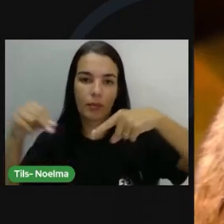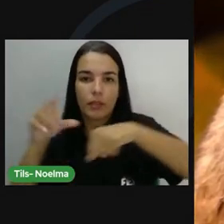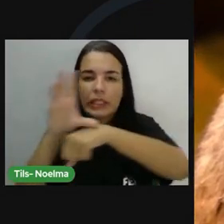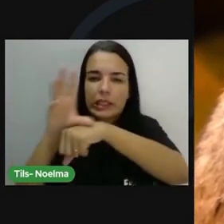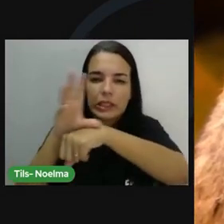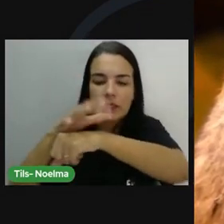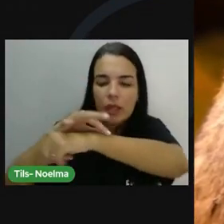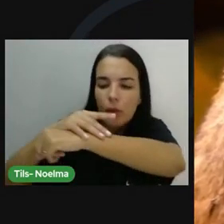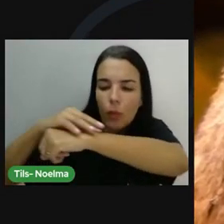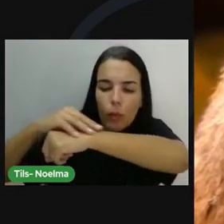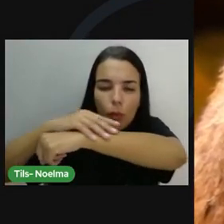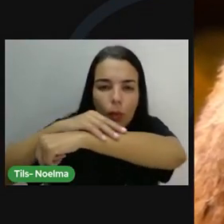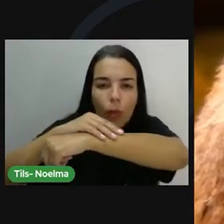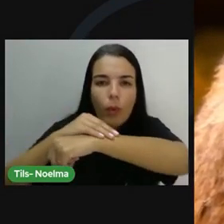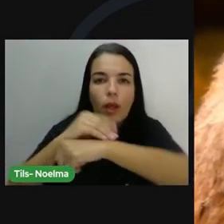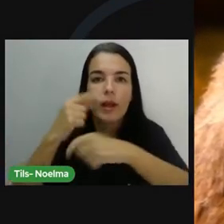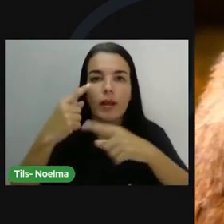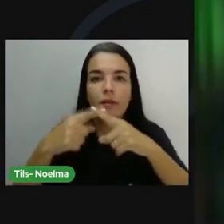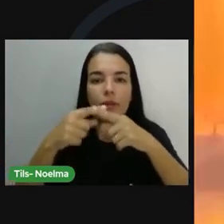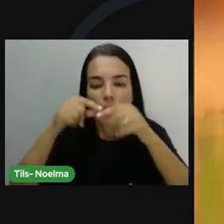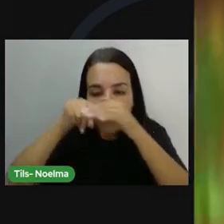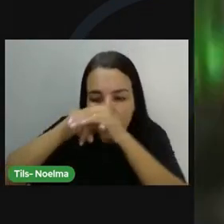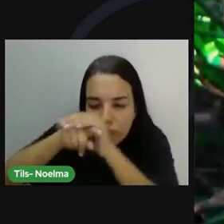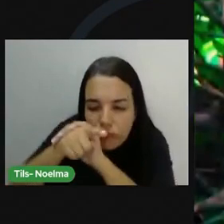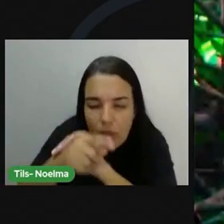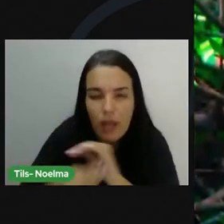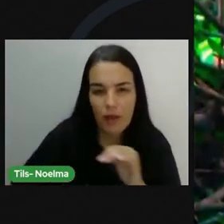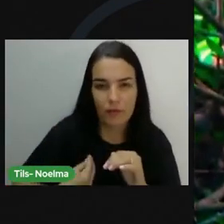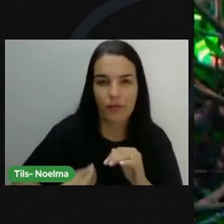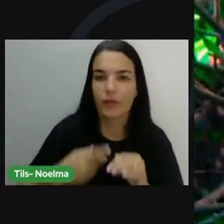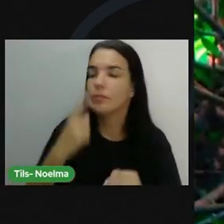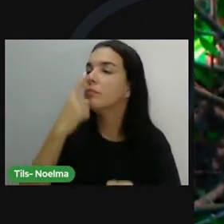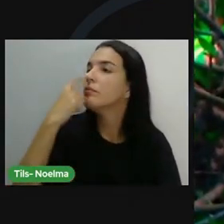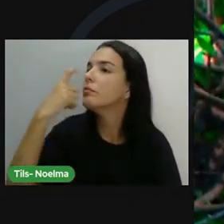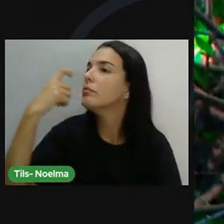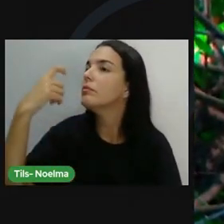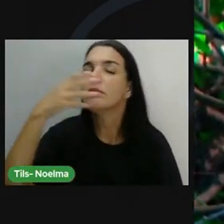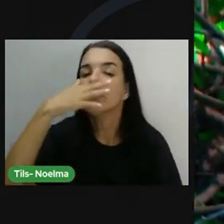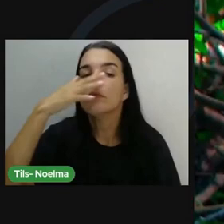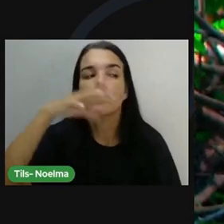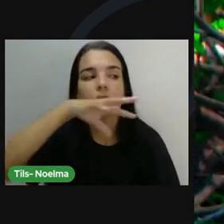Ele passa a maior parte do tempo em tocas e tem um olfato privilegiado.